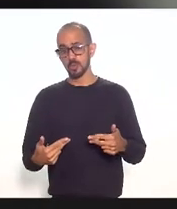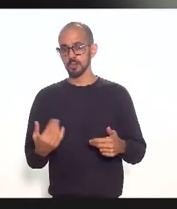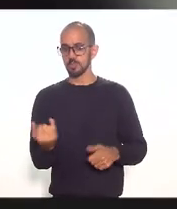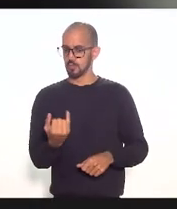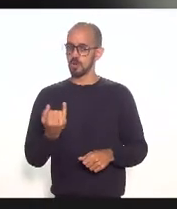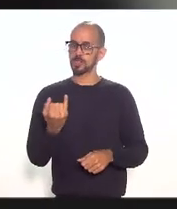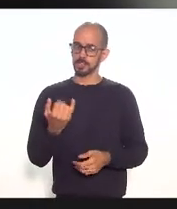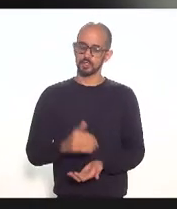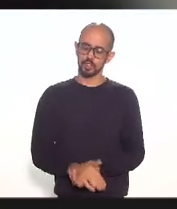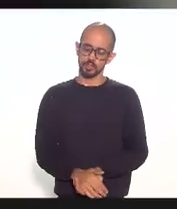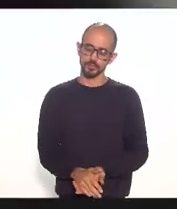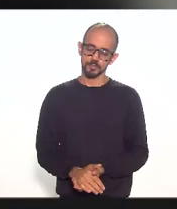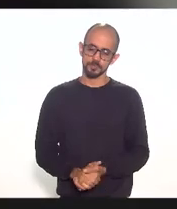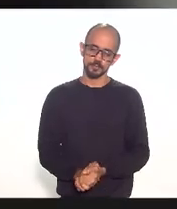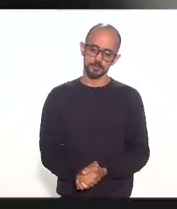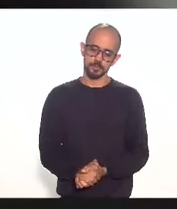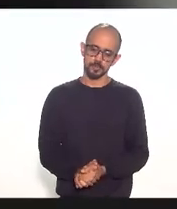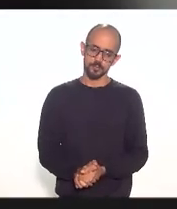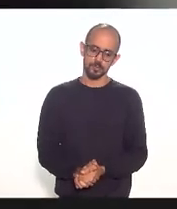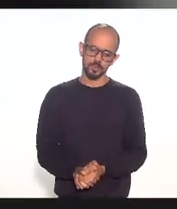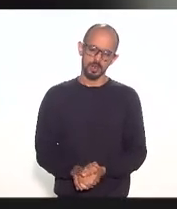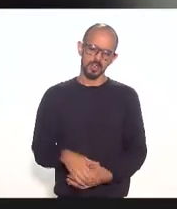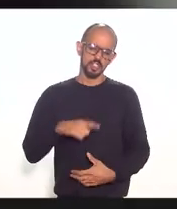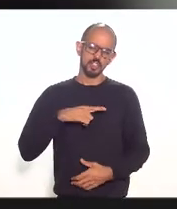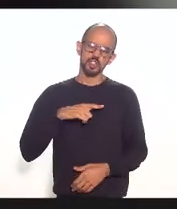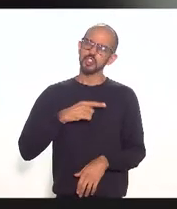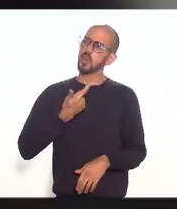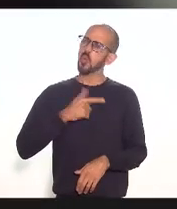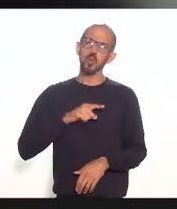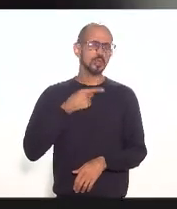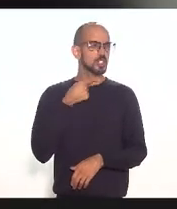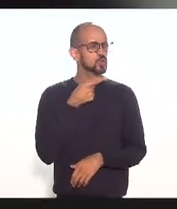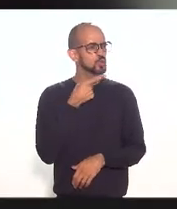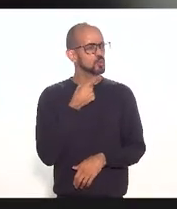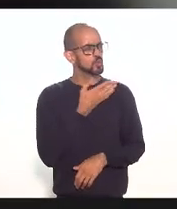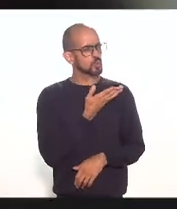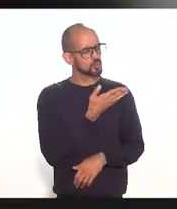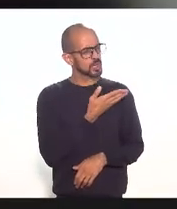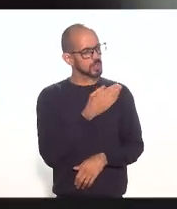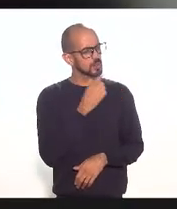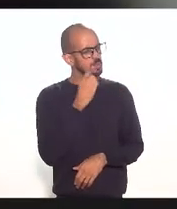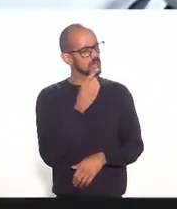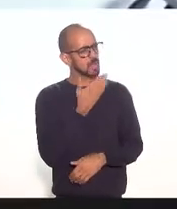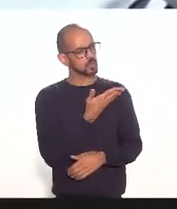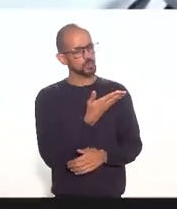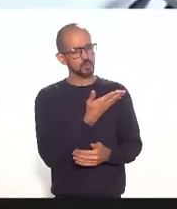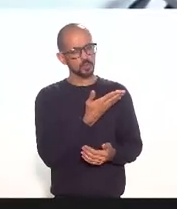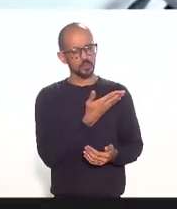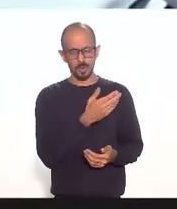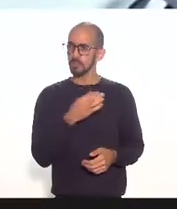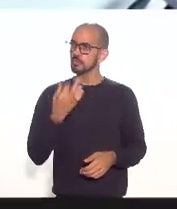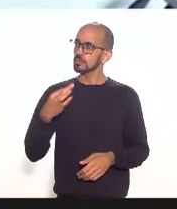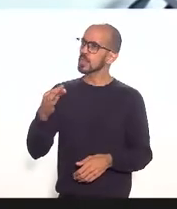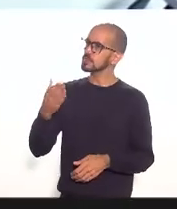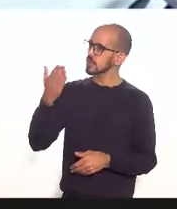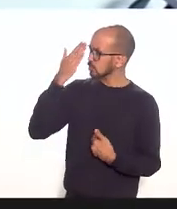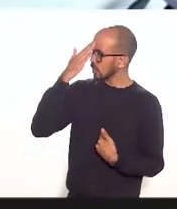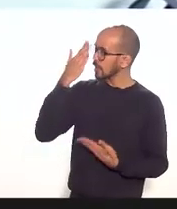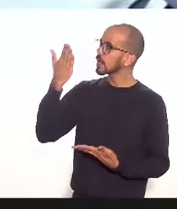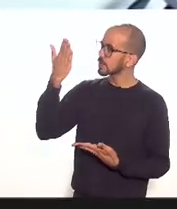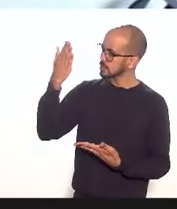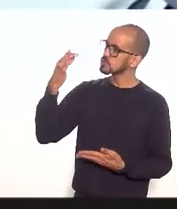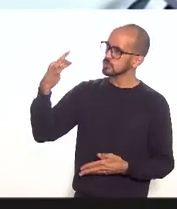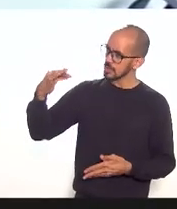importante havia uma outra pergunta se eu me perdi isso mesmo doutora eu lhe agradeço